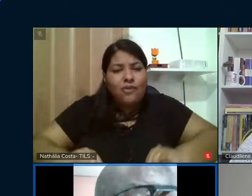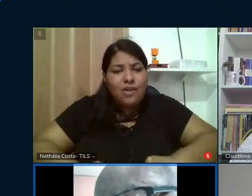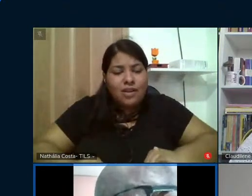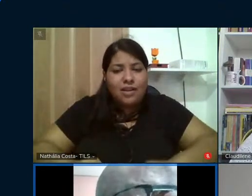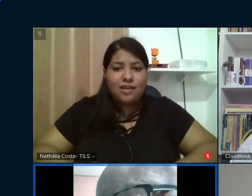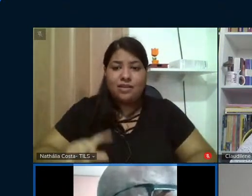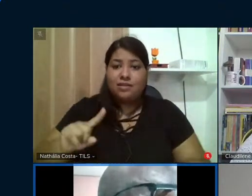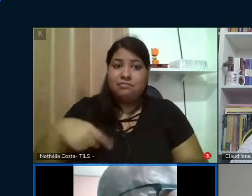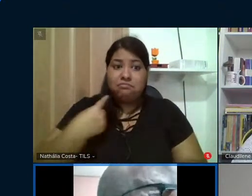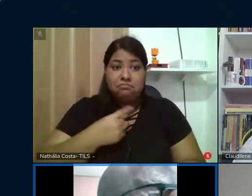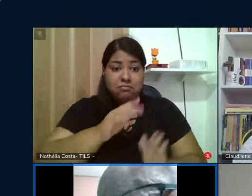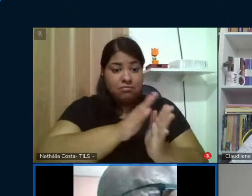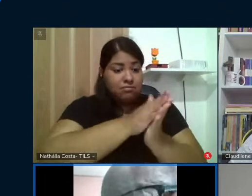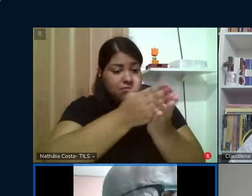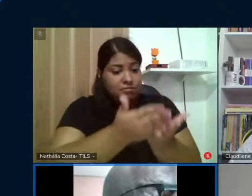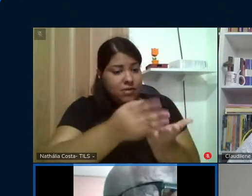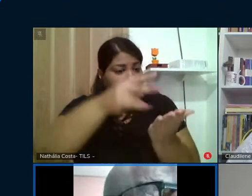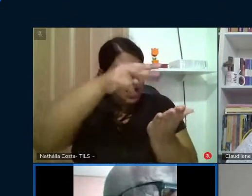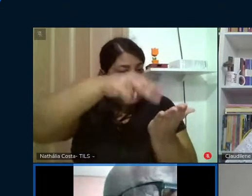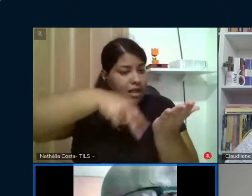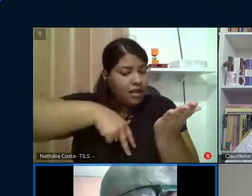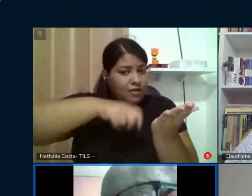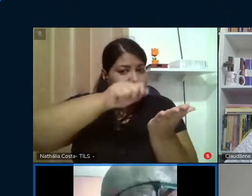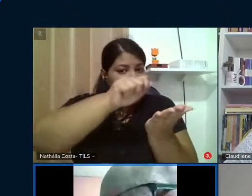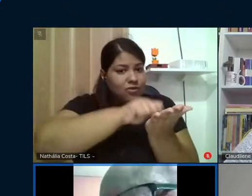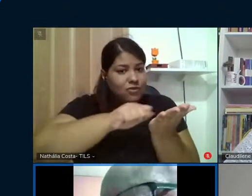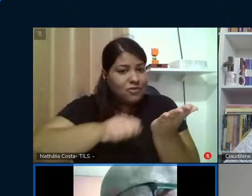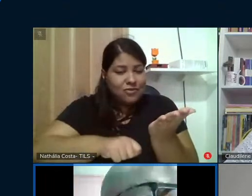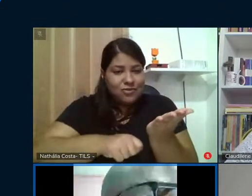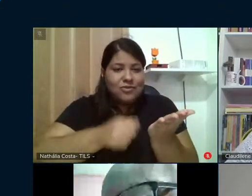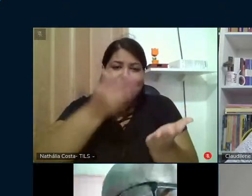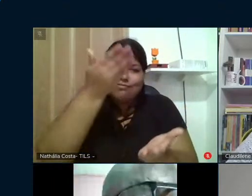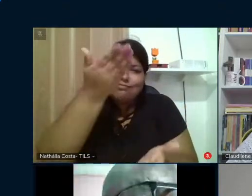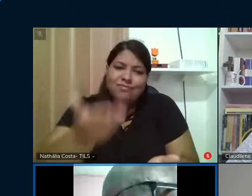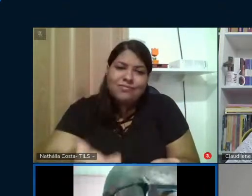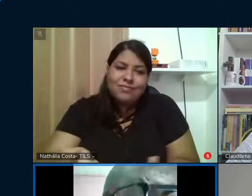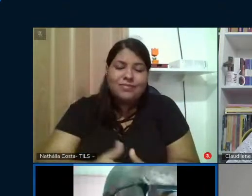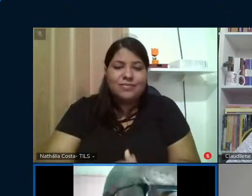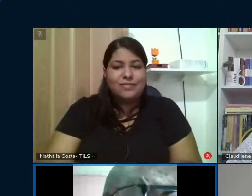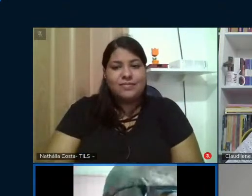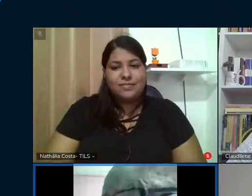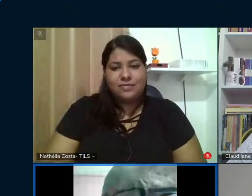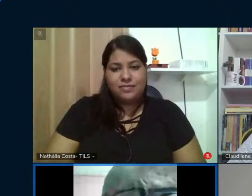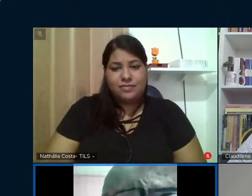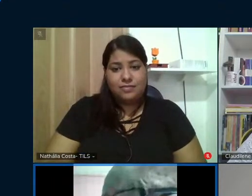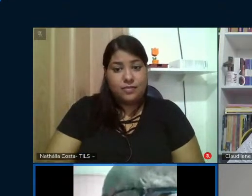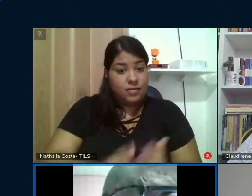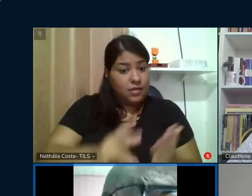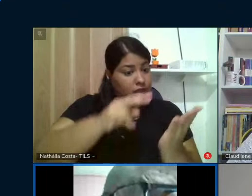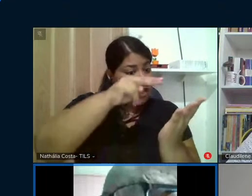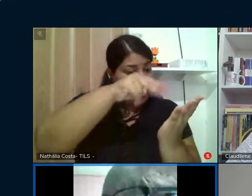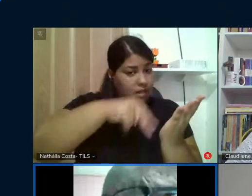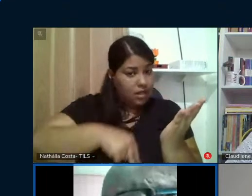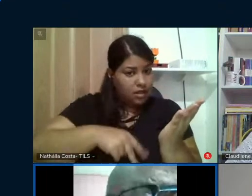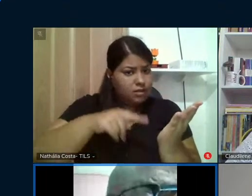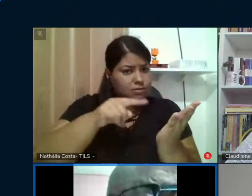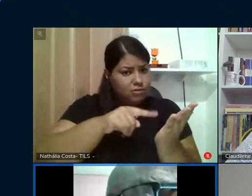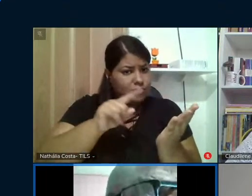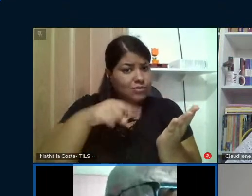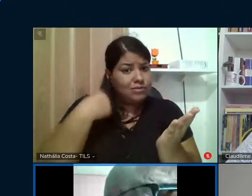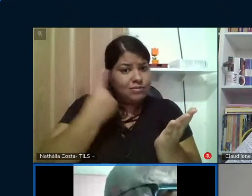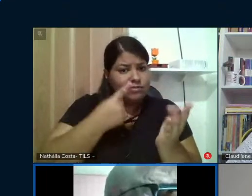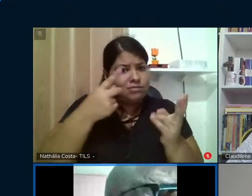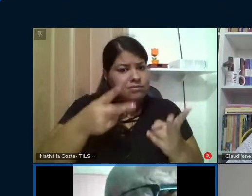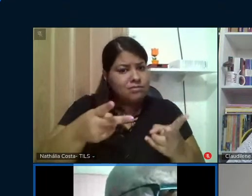lemos livros escritos por você. Através da leitura, entendemos